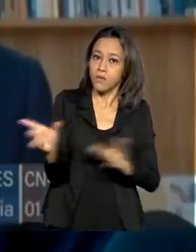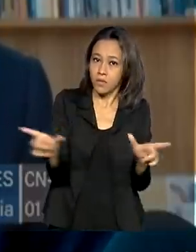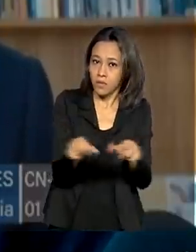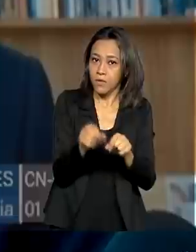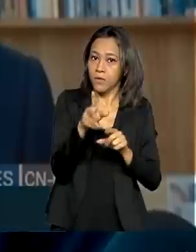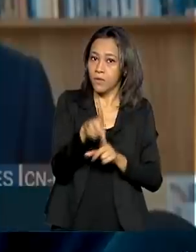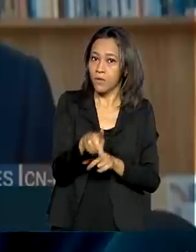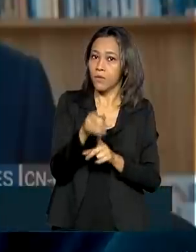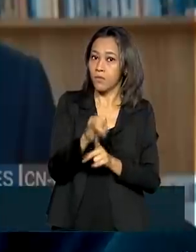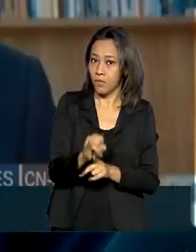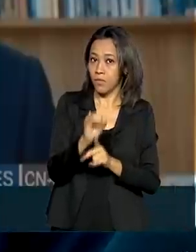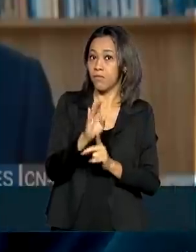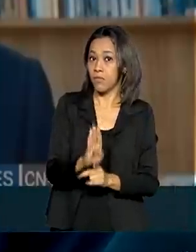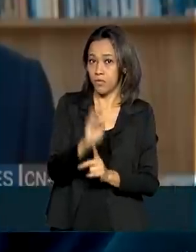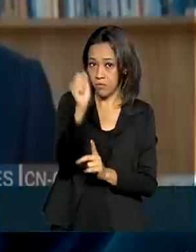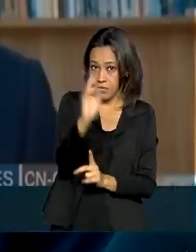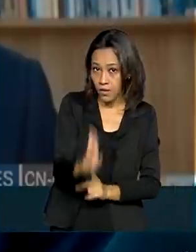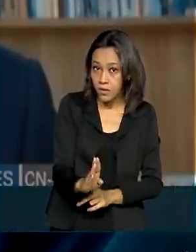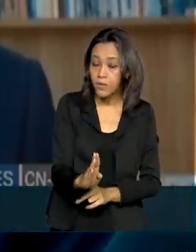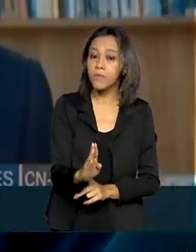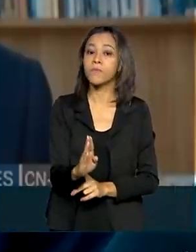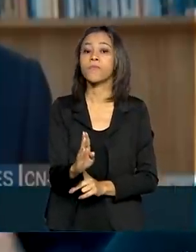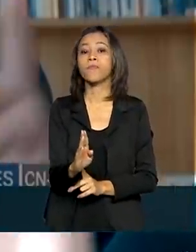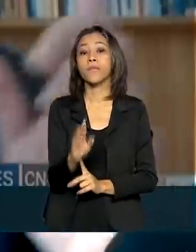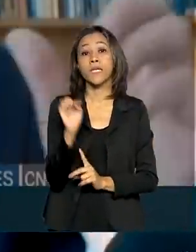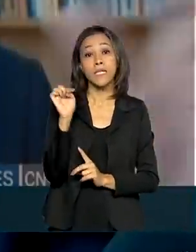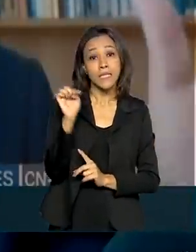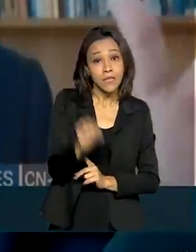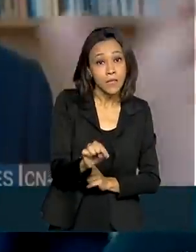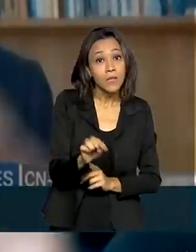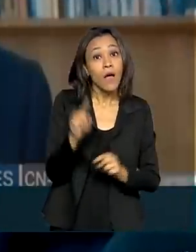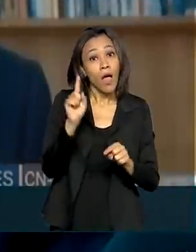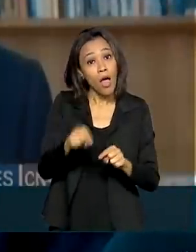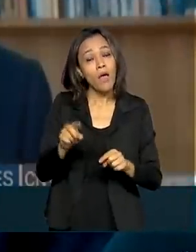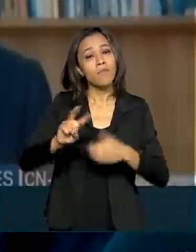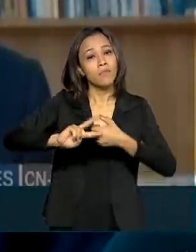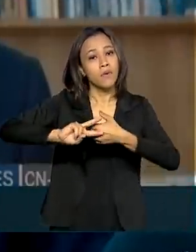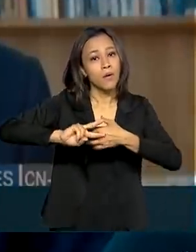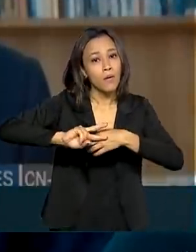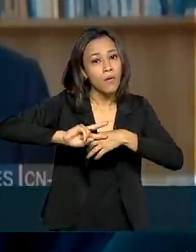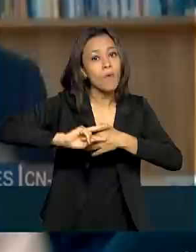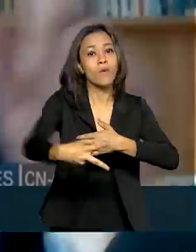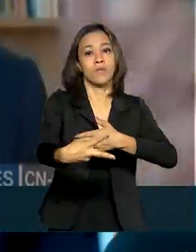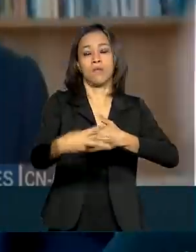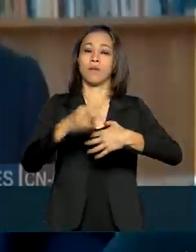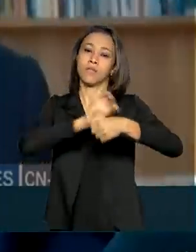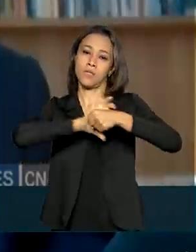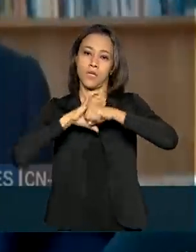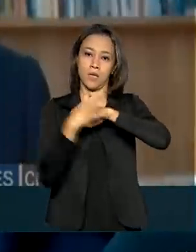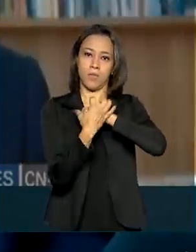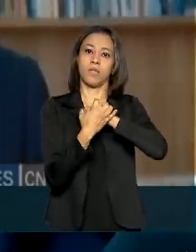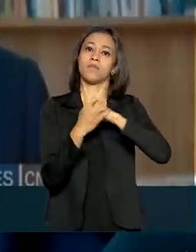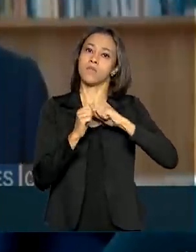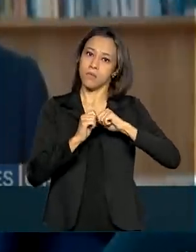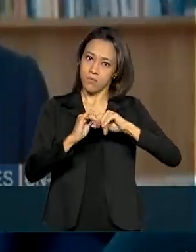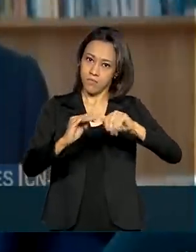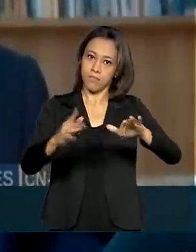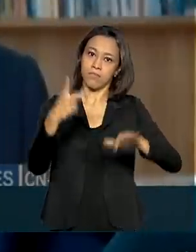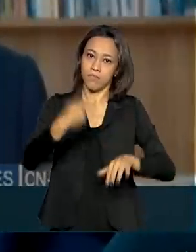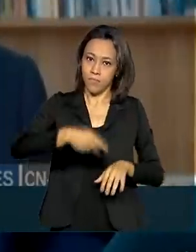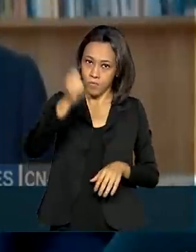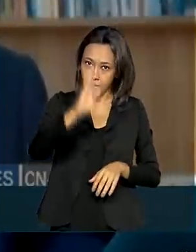distante. Isso é o som daquele impacto da pandemia lá atrás e é onde o Brasil ficaria